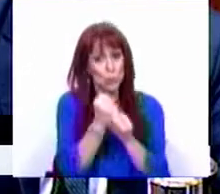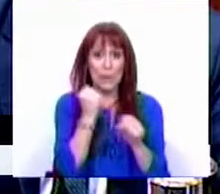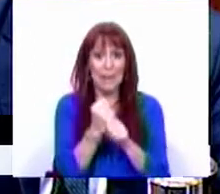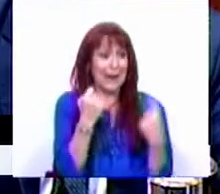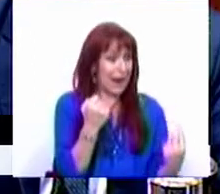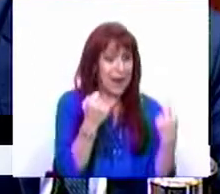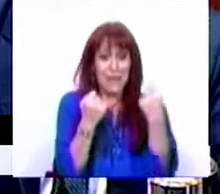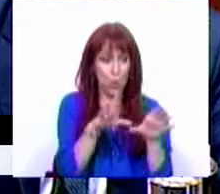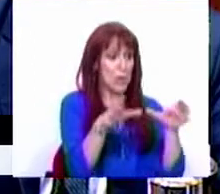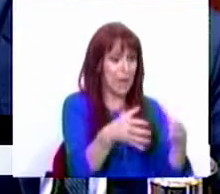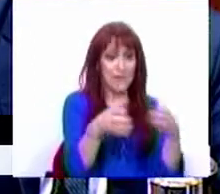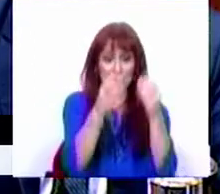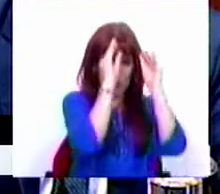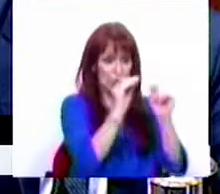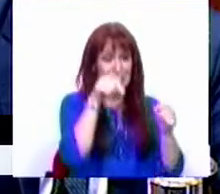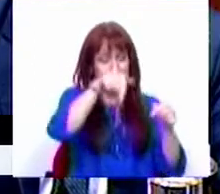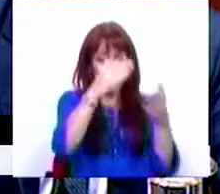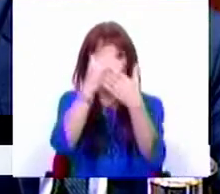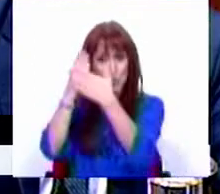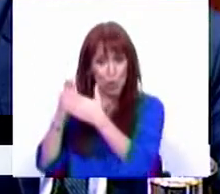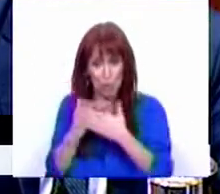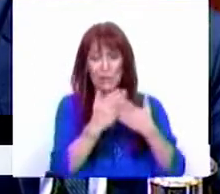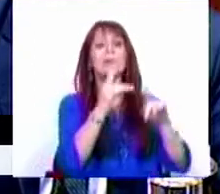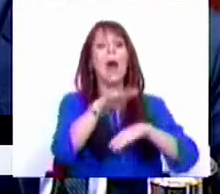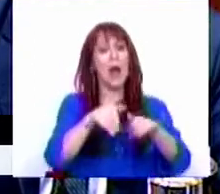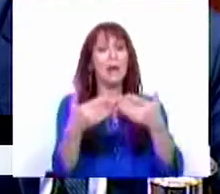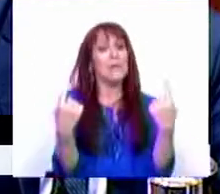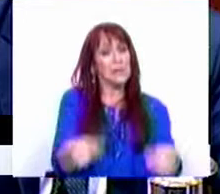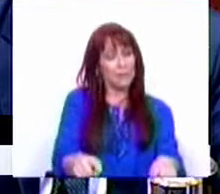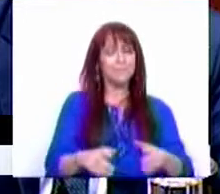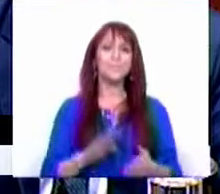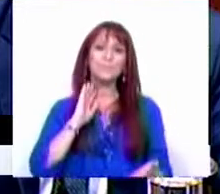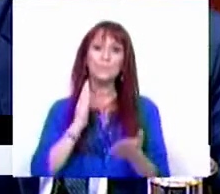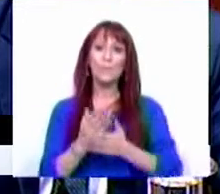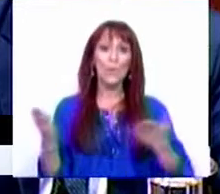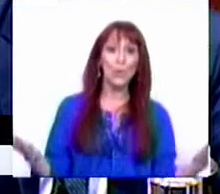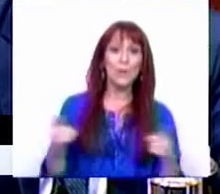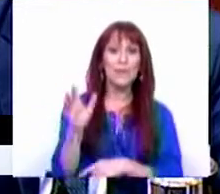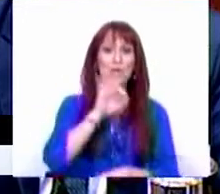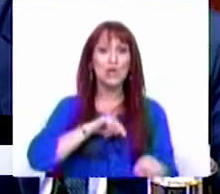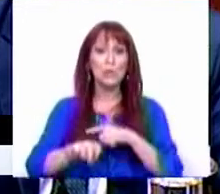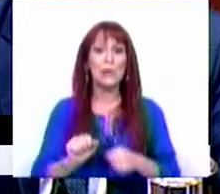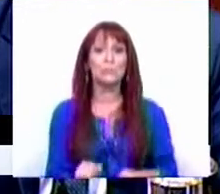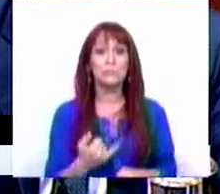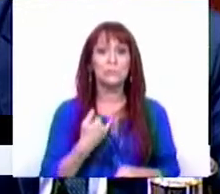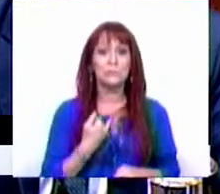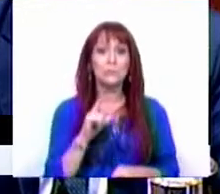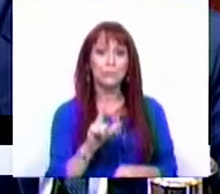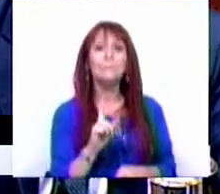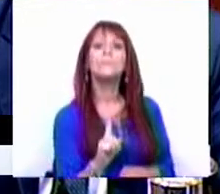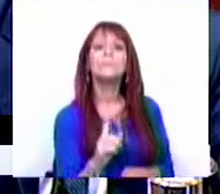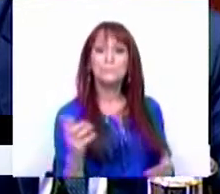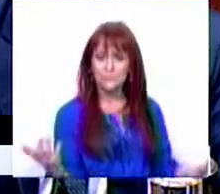que cada uma das equipas pedagógicas nas escolas está a fazer. Por último, o Sr. Deputado da Iniciativa